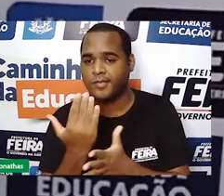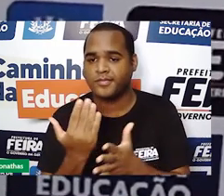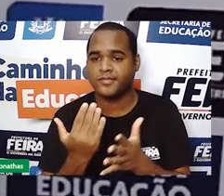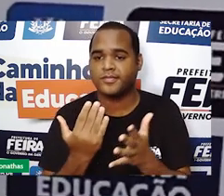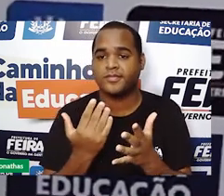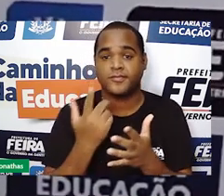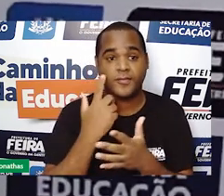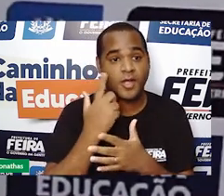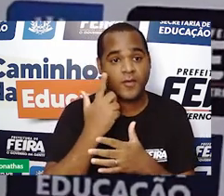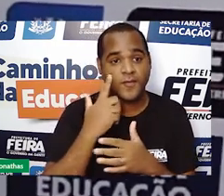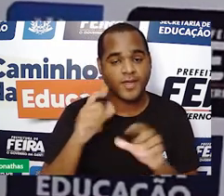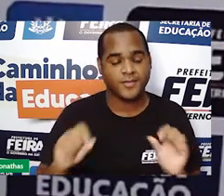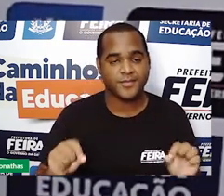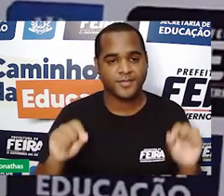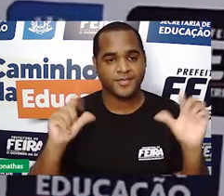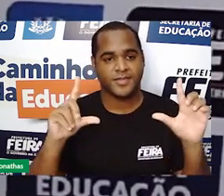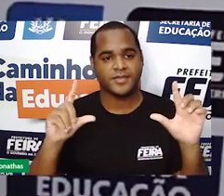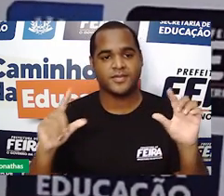tentar de novo